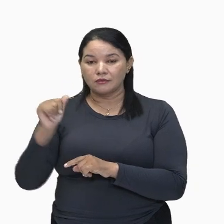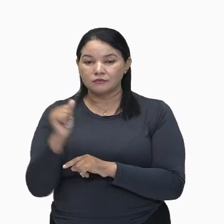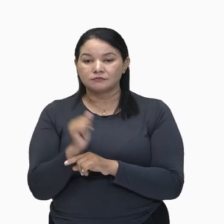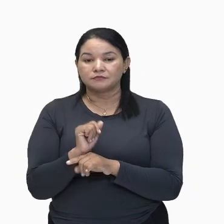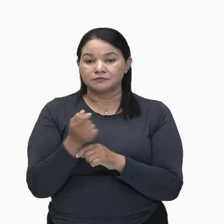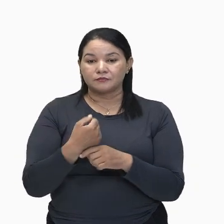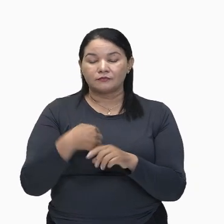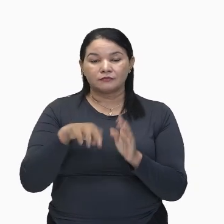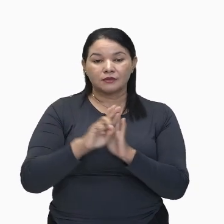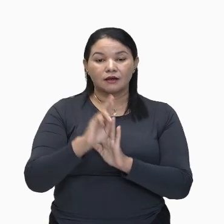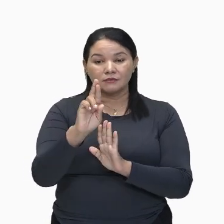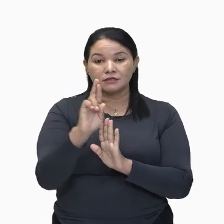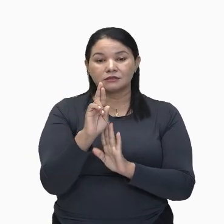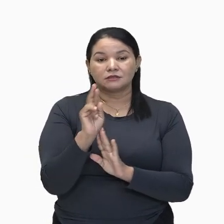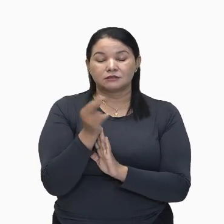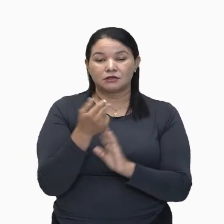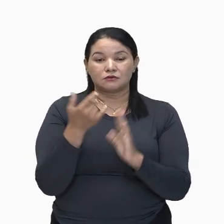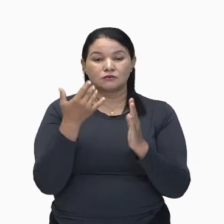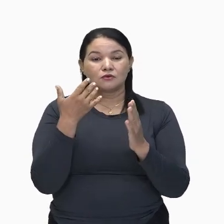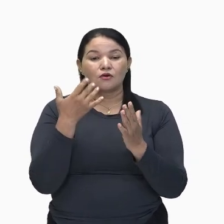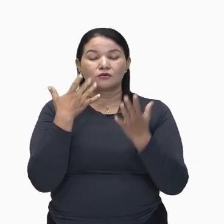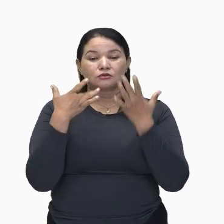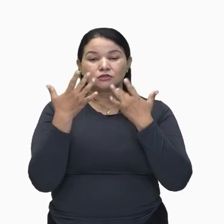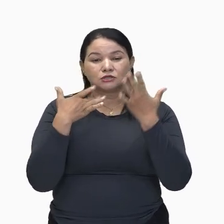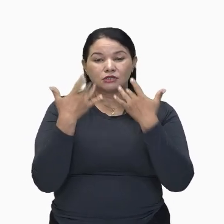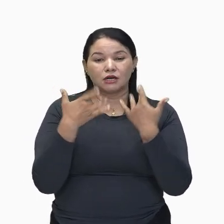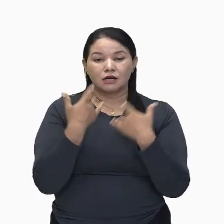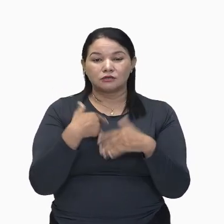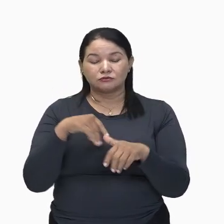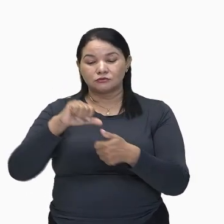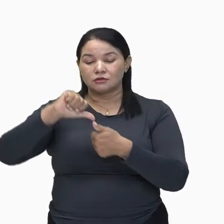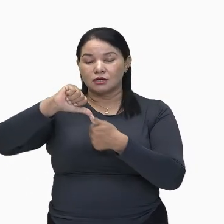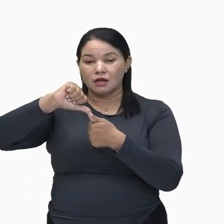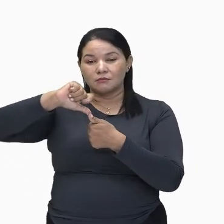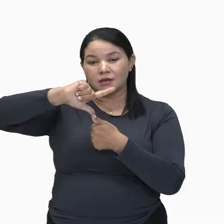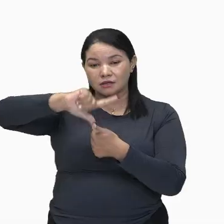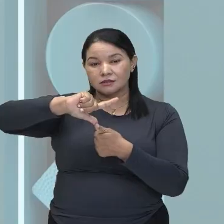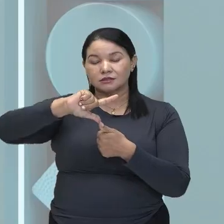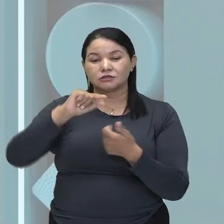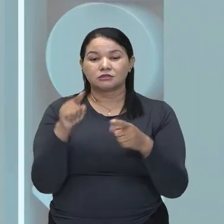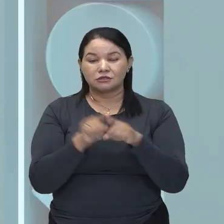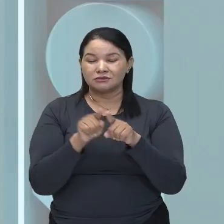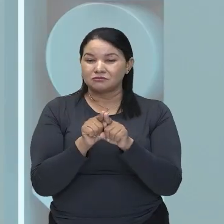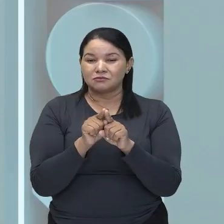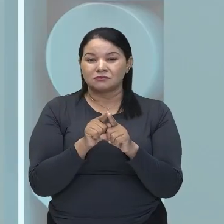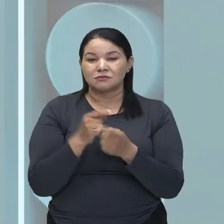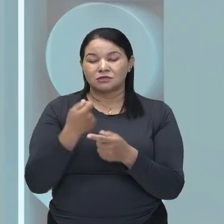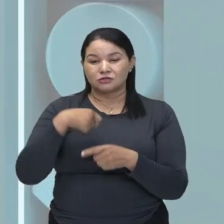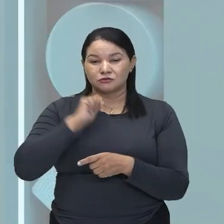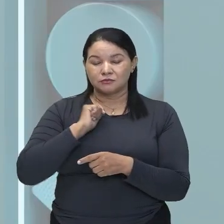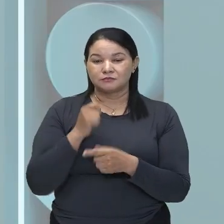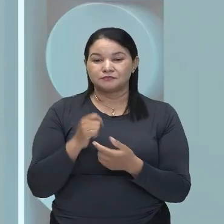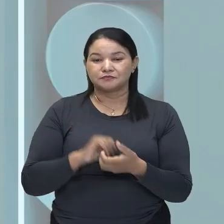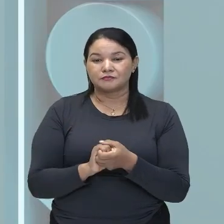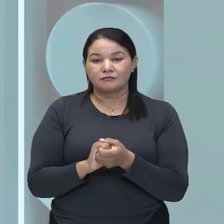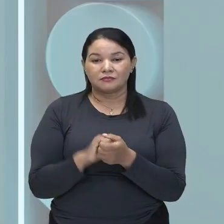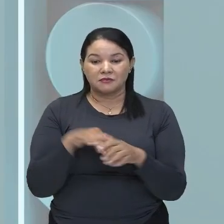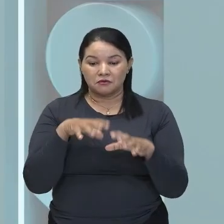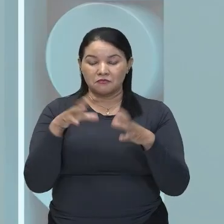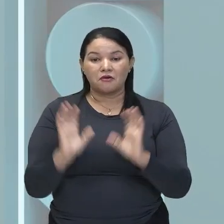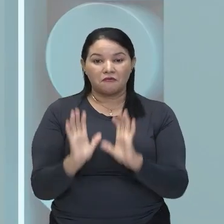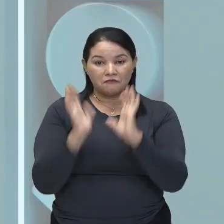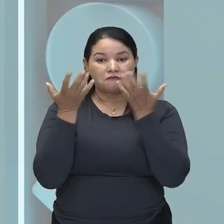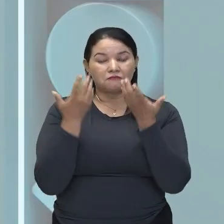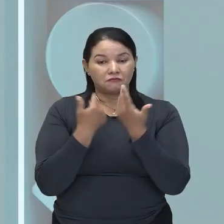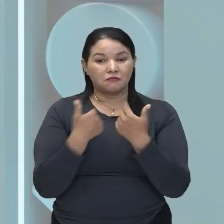Representantes de teatro, De obra de toda a América Latina, Espanha. Olha só, Que evento grandioso, Que aconteceu aqui,